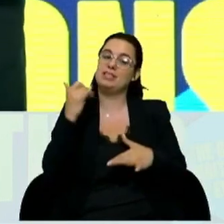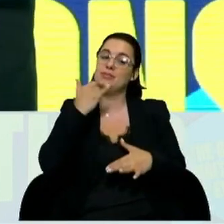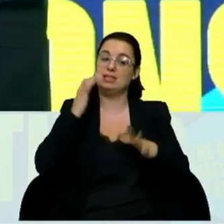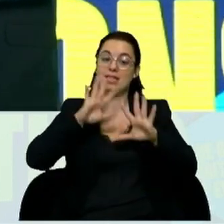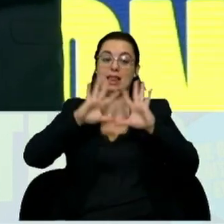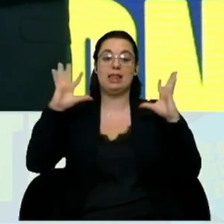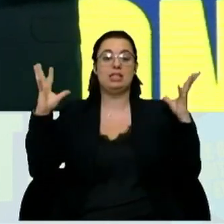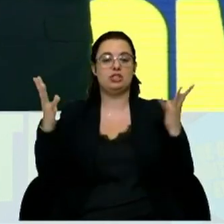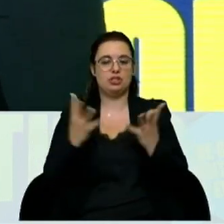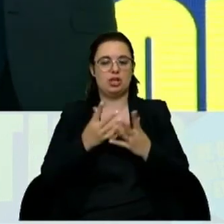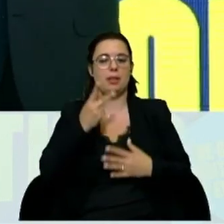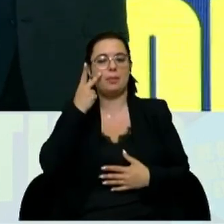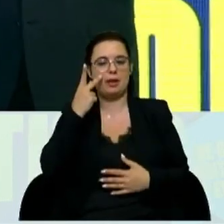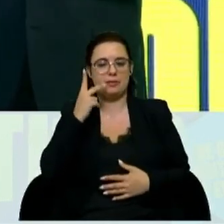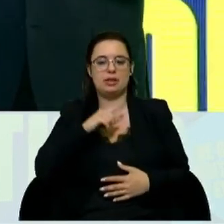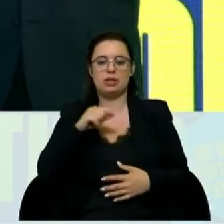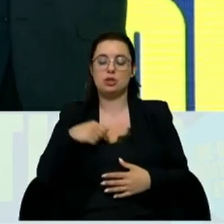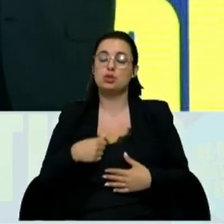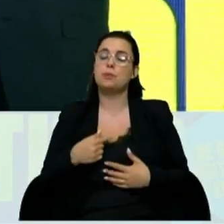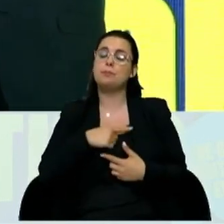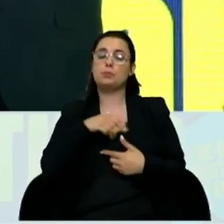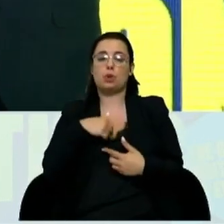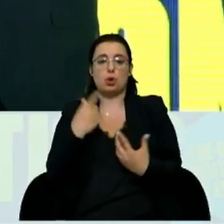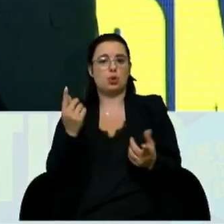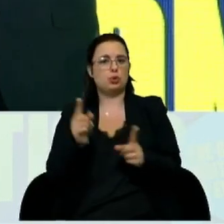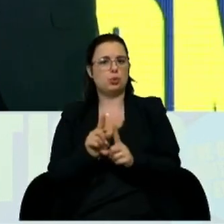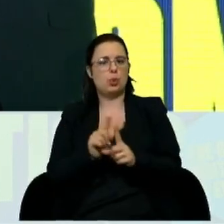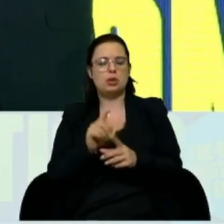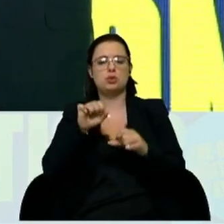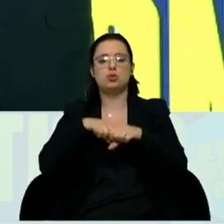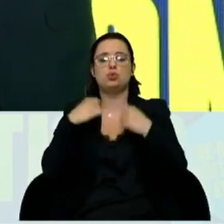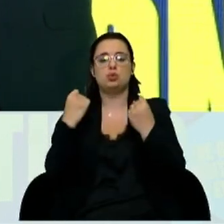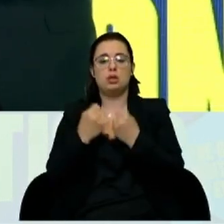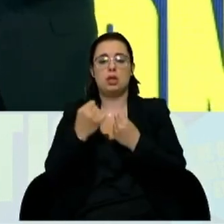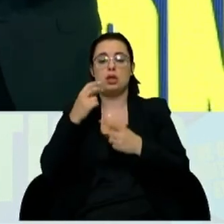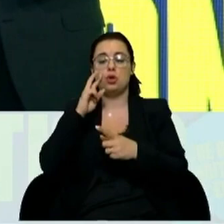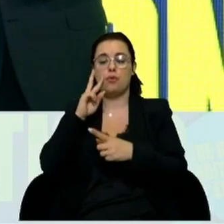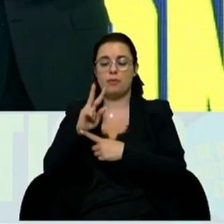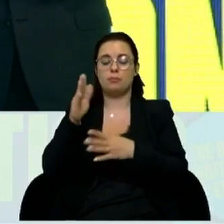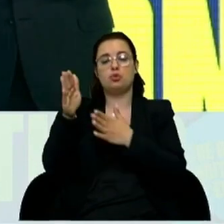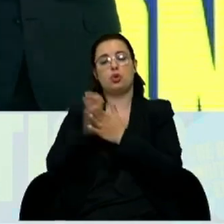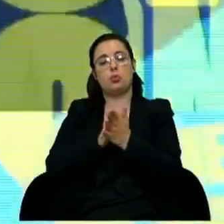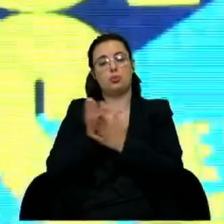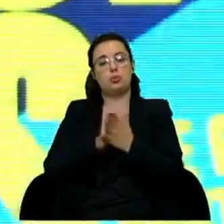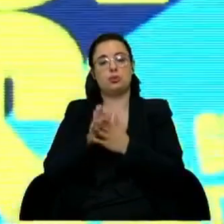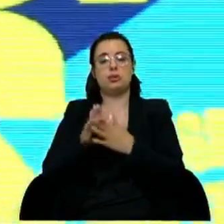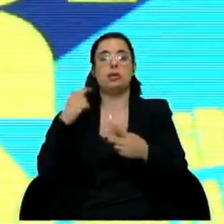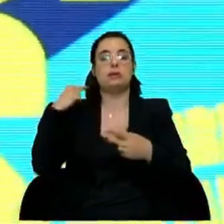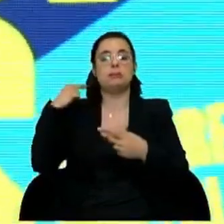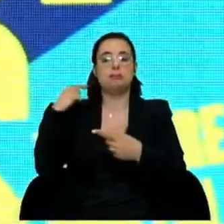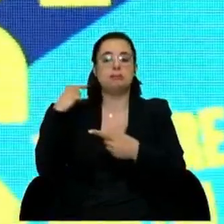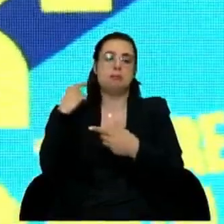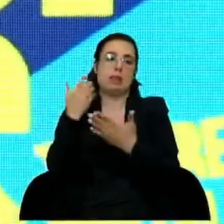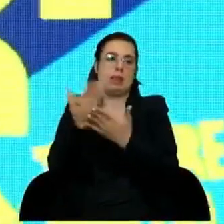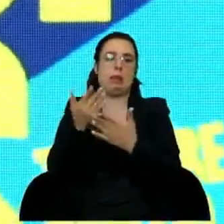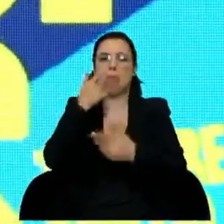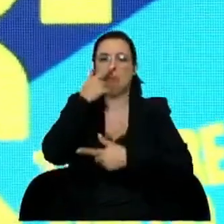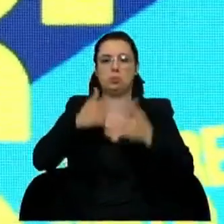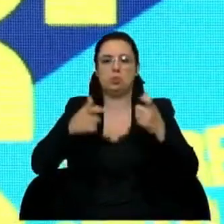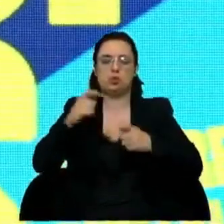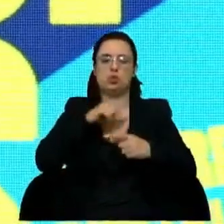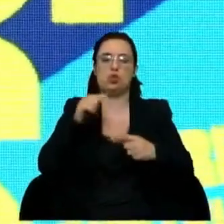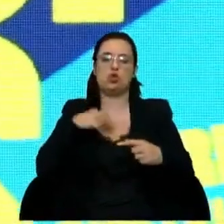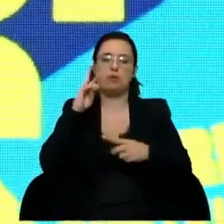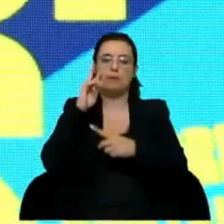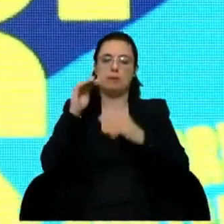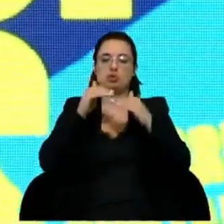global para a nossa vida. Mas nós, enquanto sociedade, e quando olhamos, por exemplo, para esta oportunidade que estamos a gerar para as pessoas, olhamos para o nível de